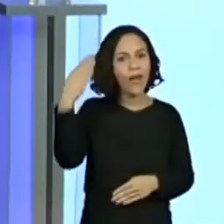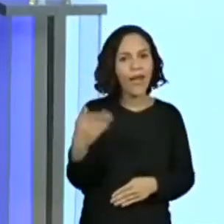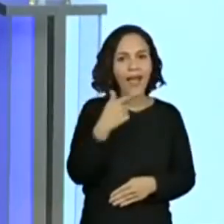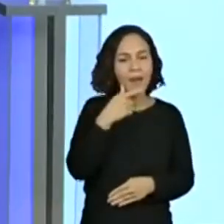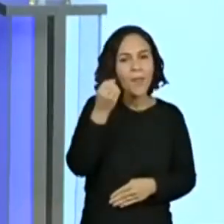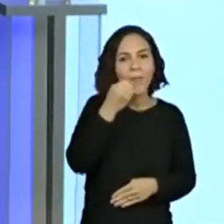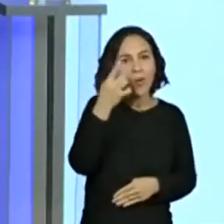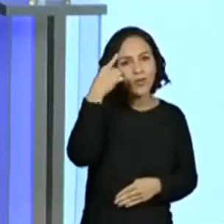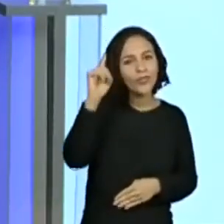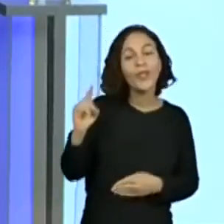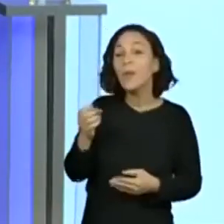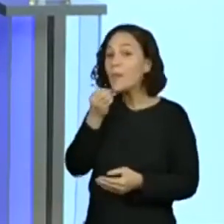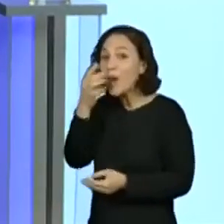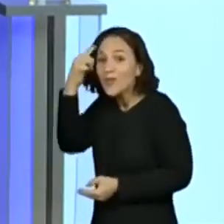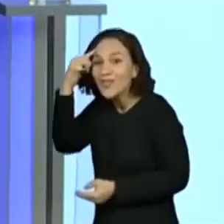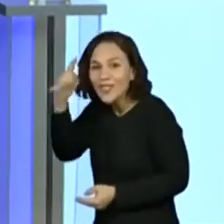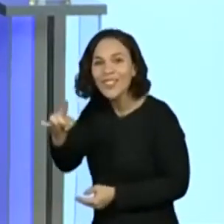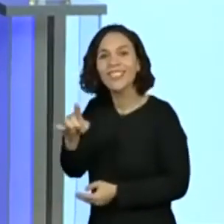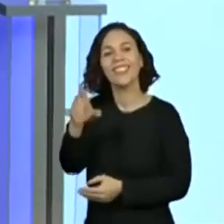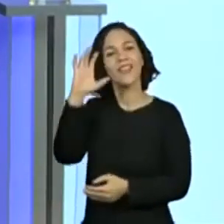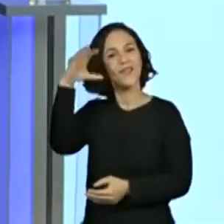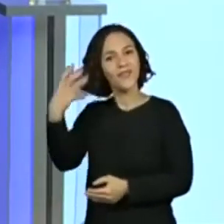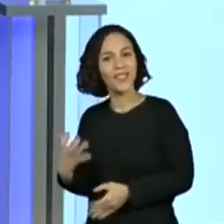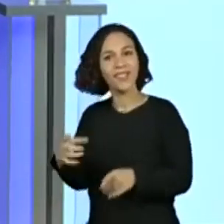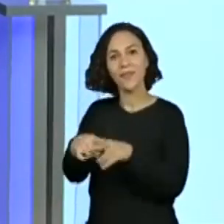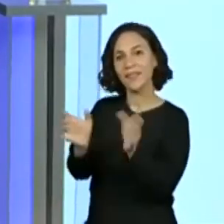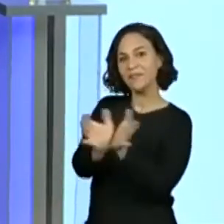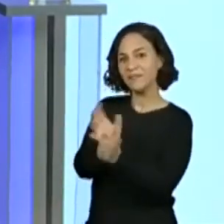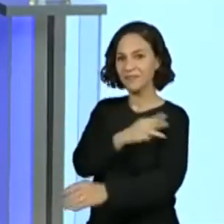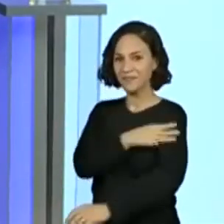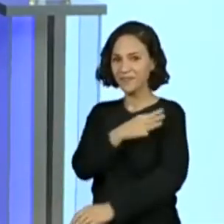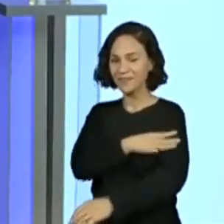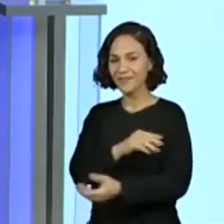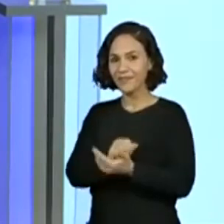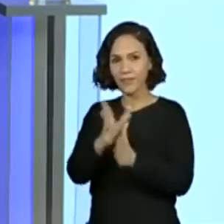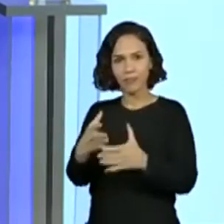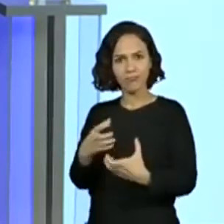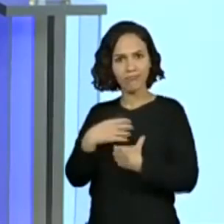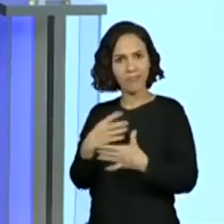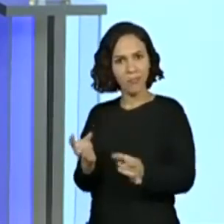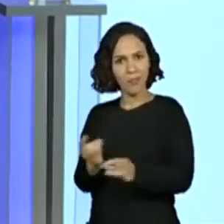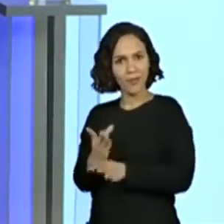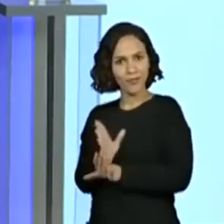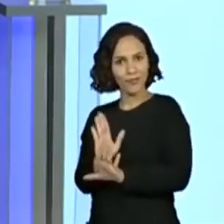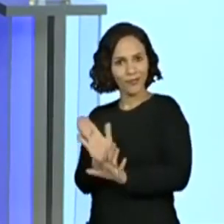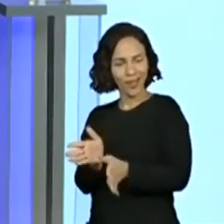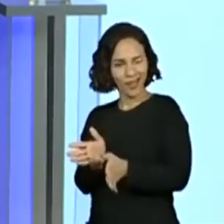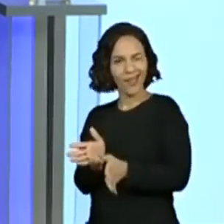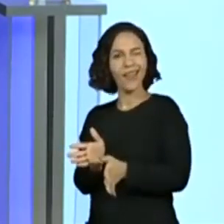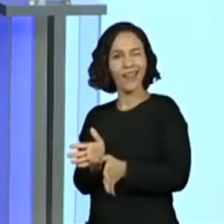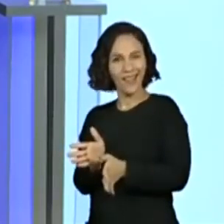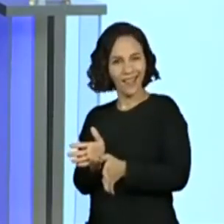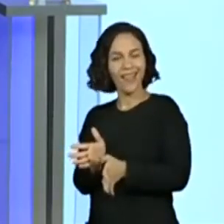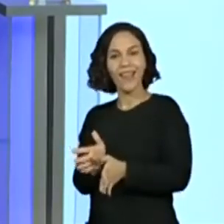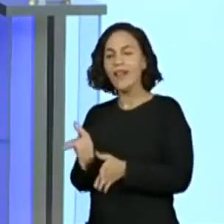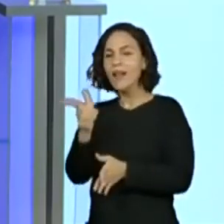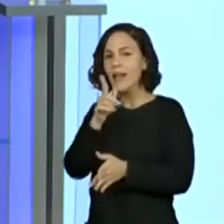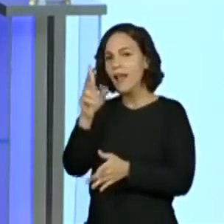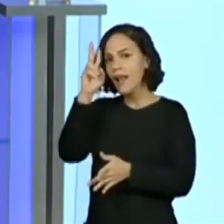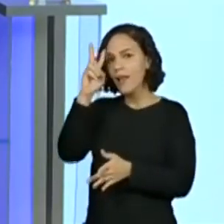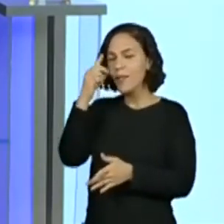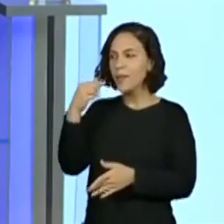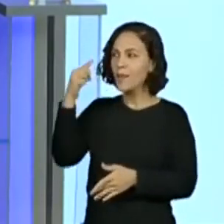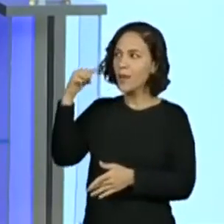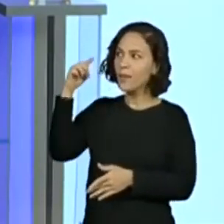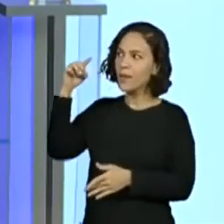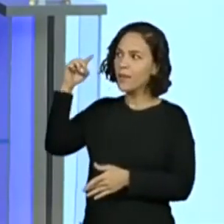Bom dia, professora Viviane! Bom dia, turma do terceiro ano! Todo mundo preparado aí? Conseguiram lembrar de tudo que a gente